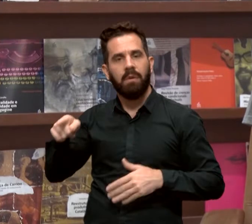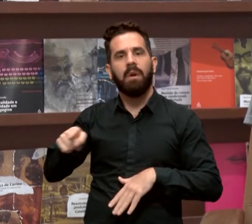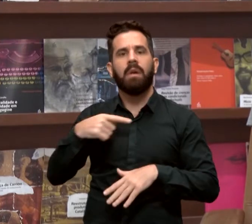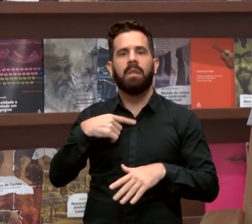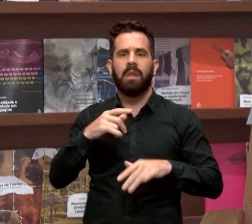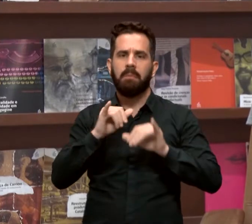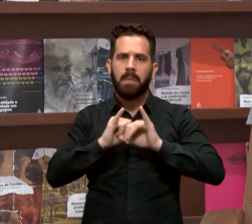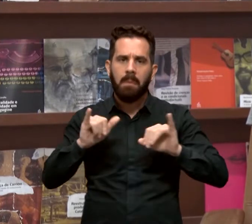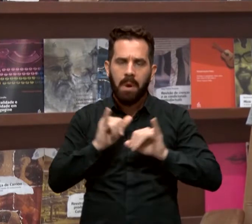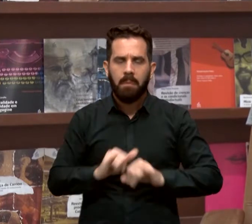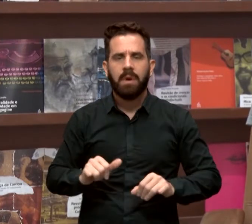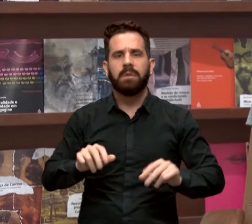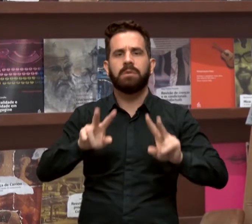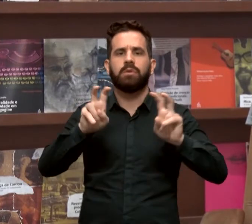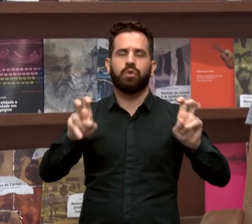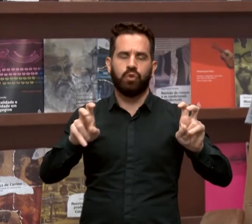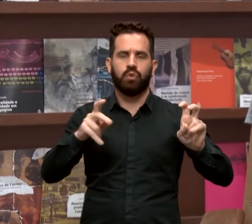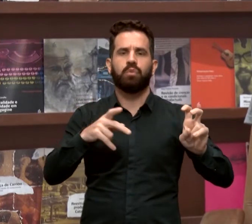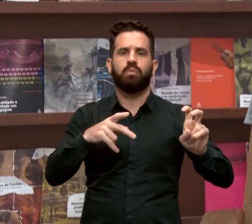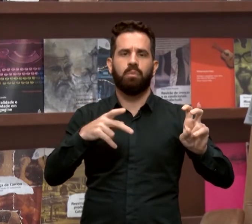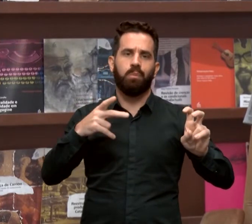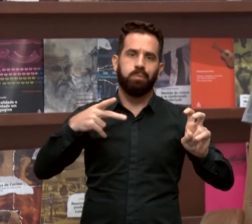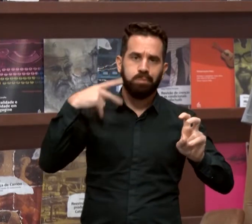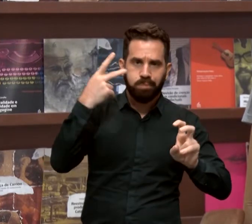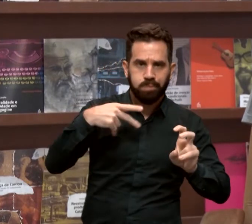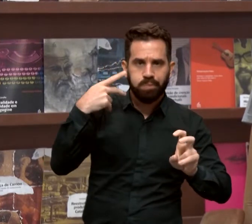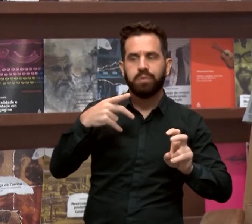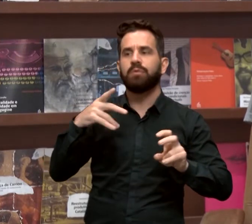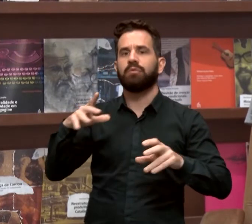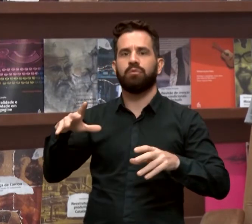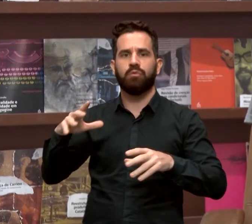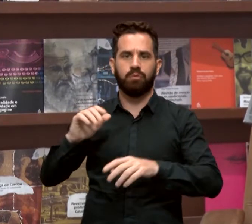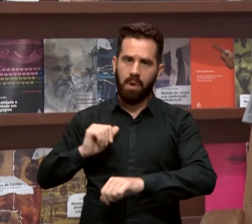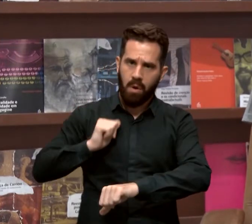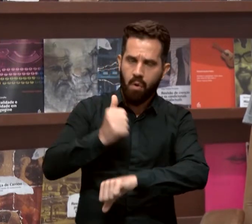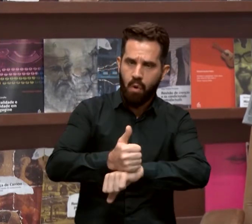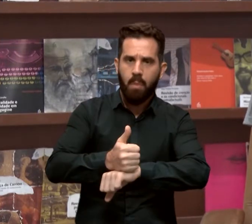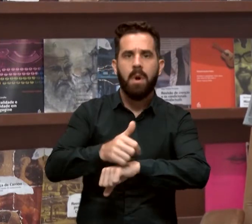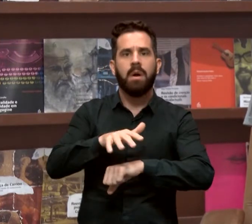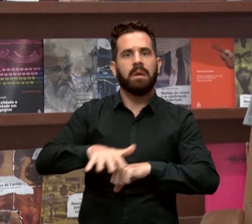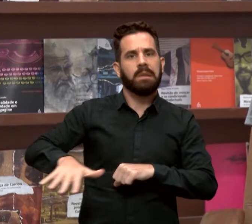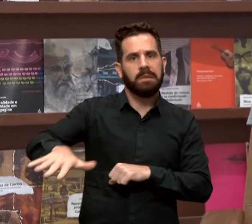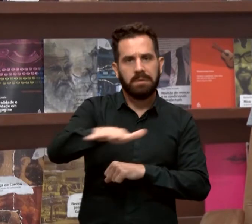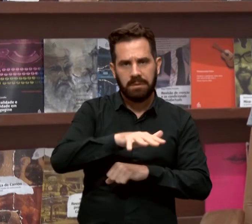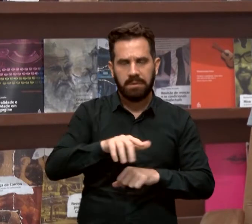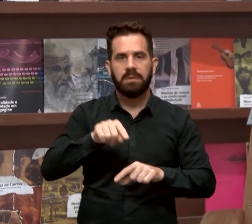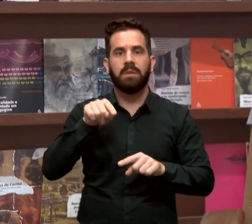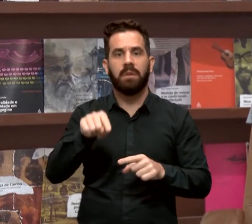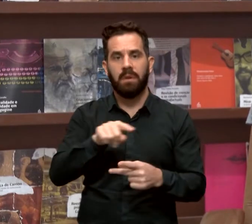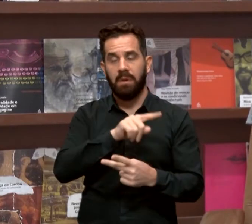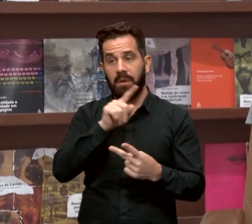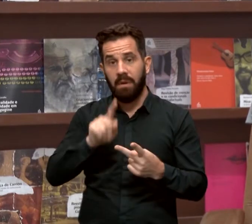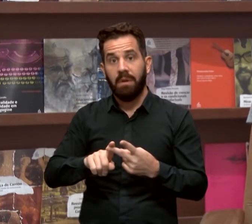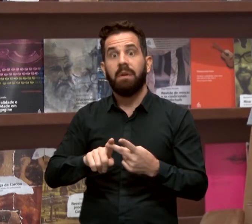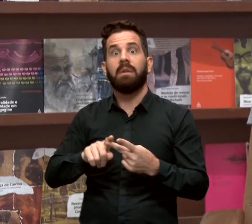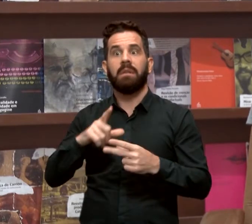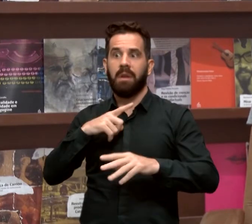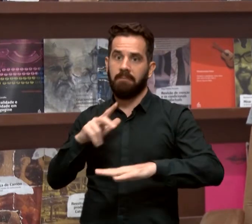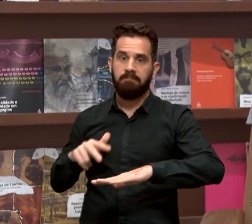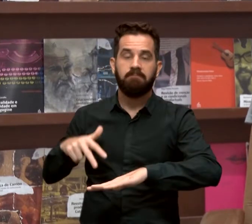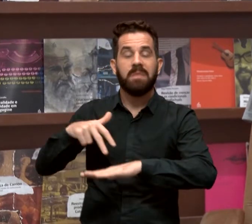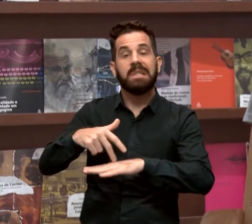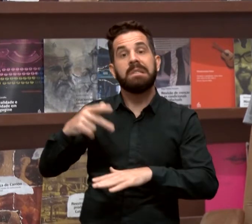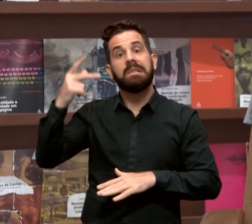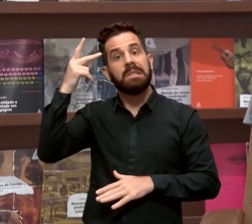como a ocupação do catete pelos revoltosos da Aliança Liberal, o levante de 1932 em São